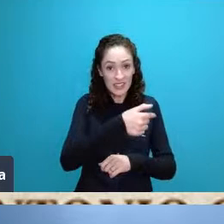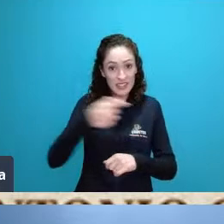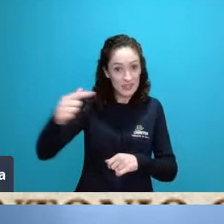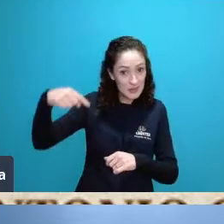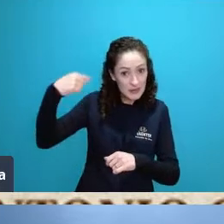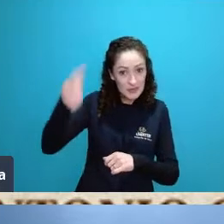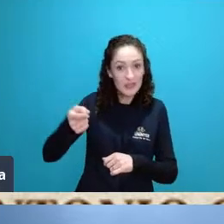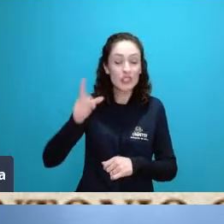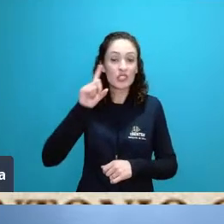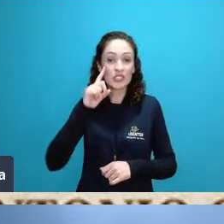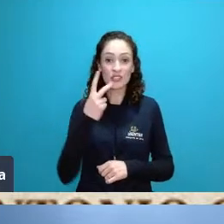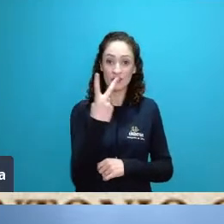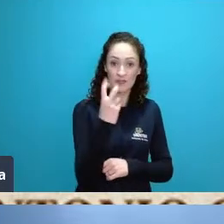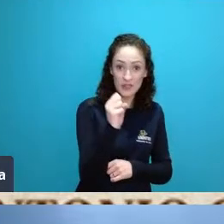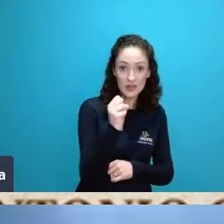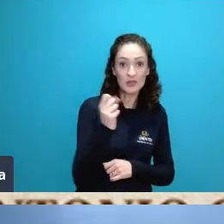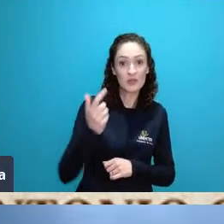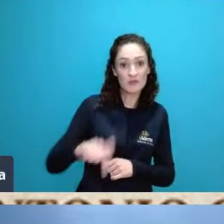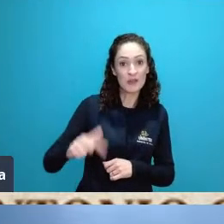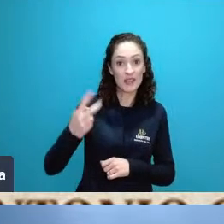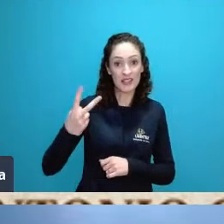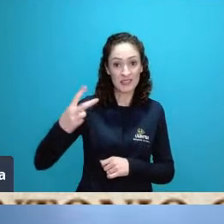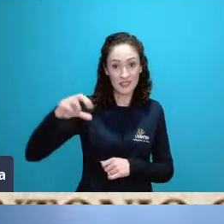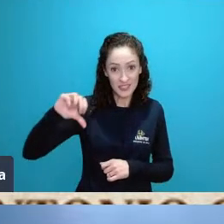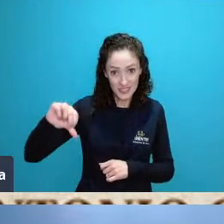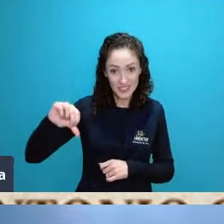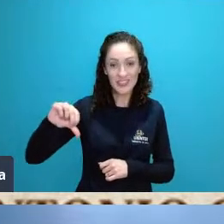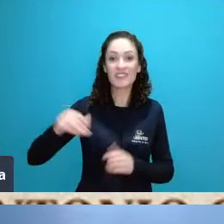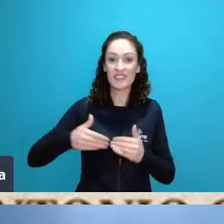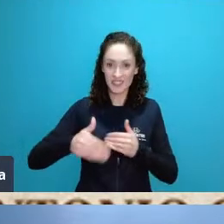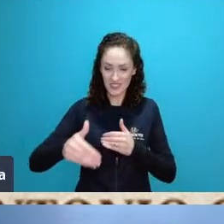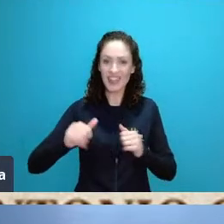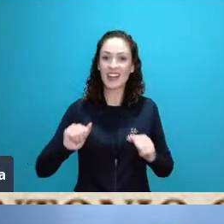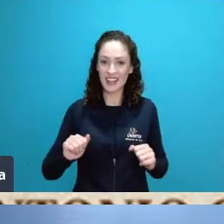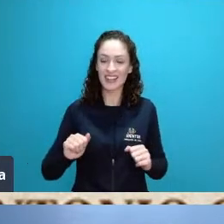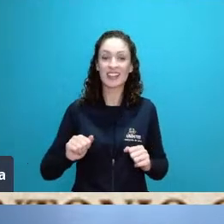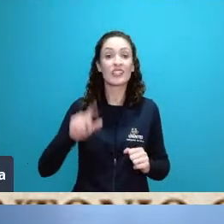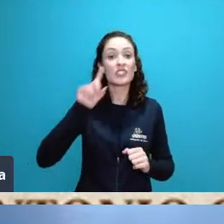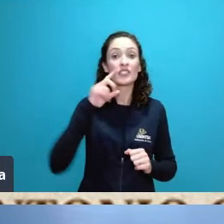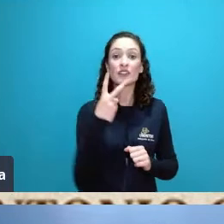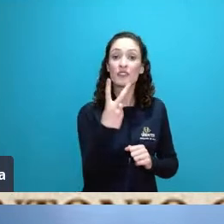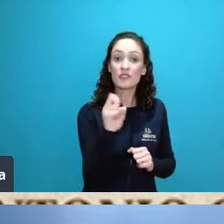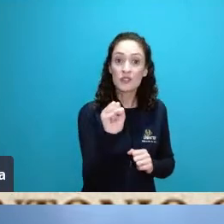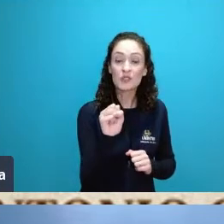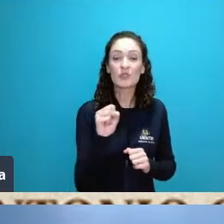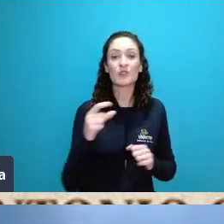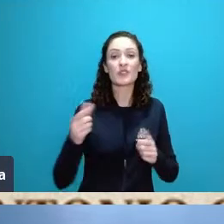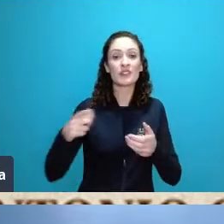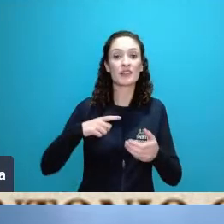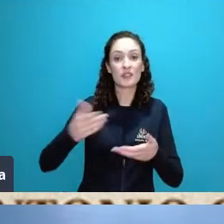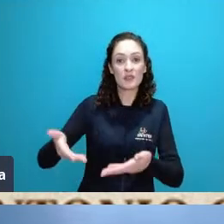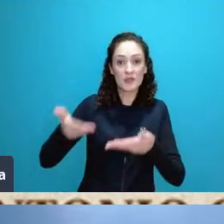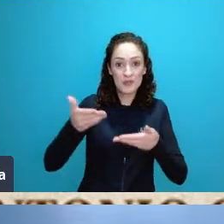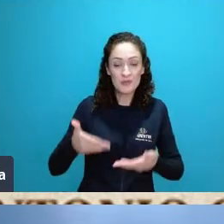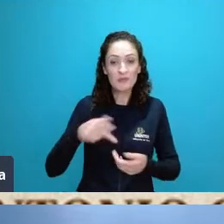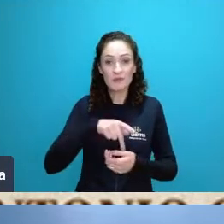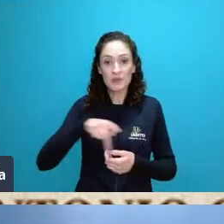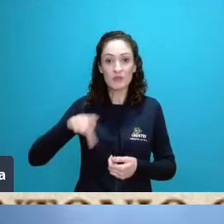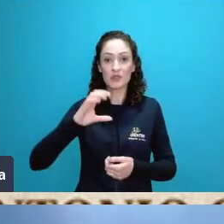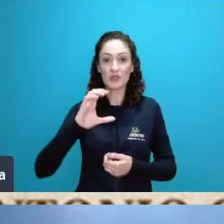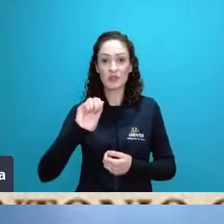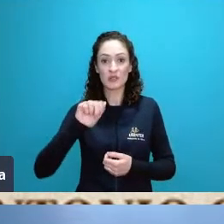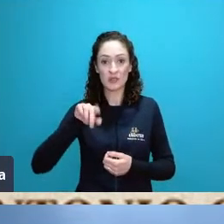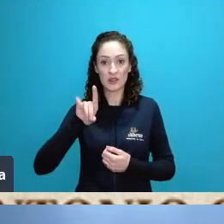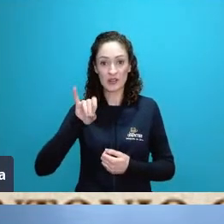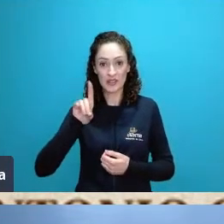28 e 29 colóquio de práticas então no dia 28 nós teremos a participação do professor Cândido então